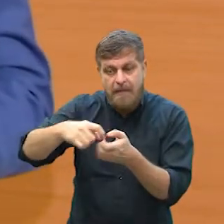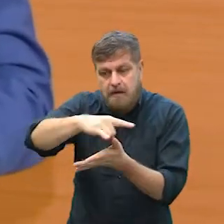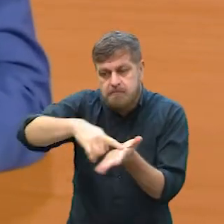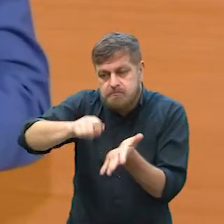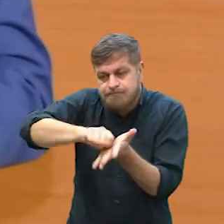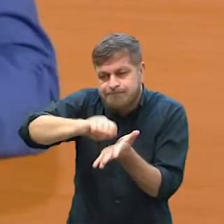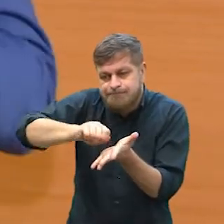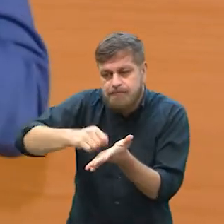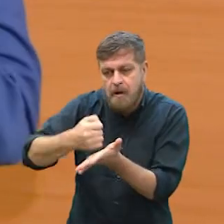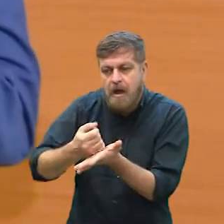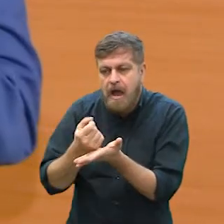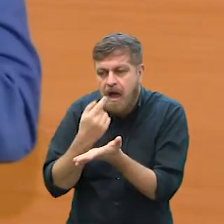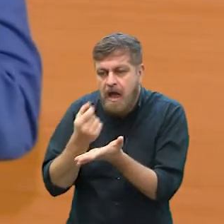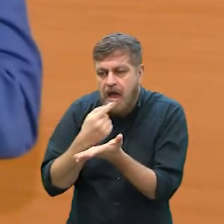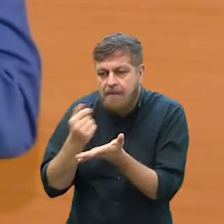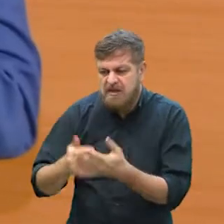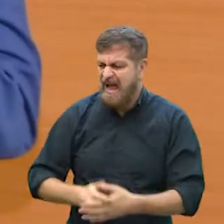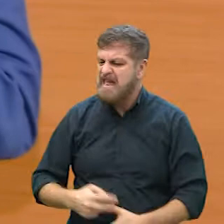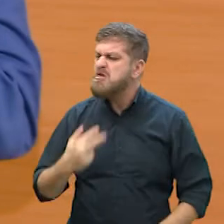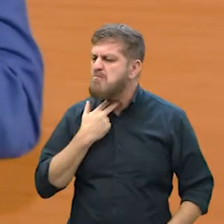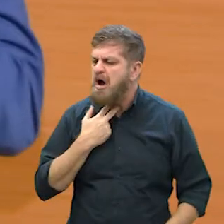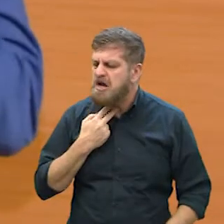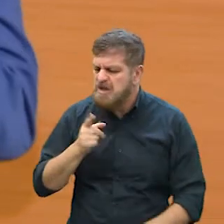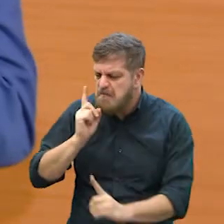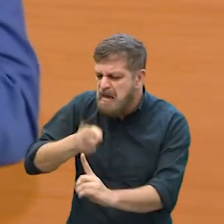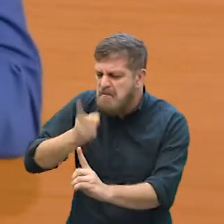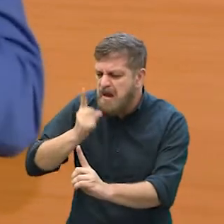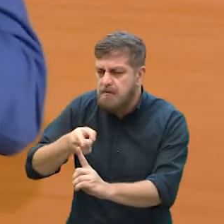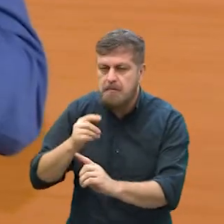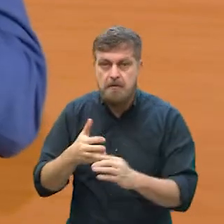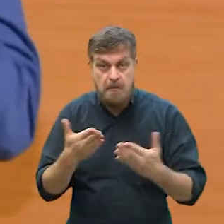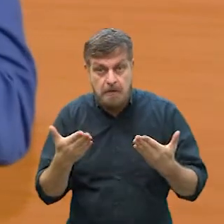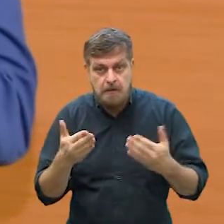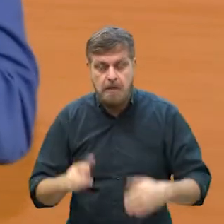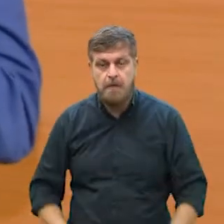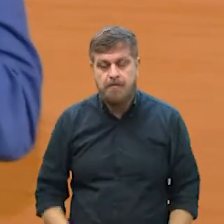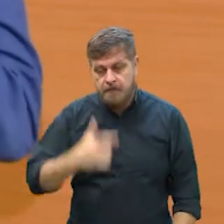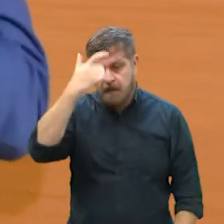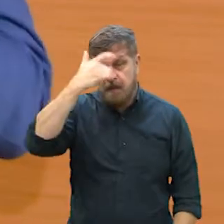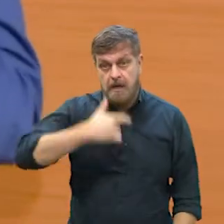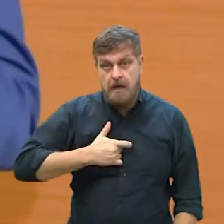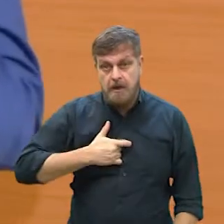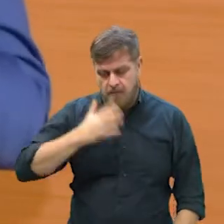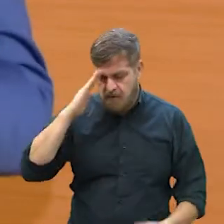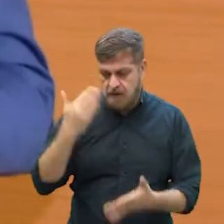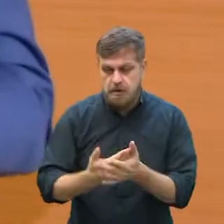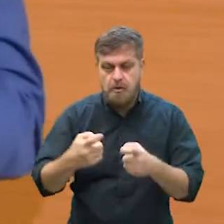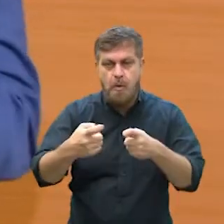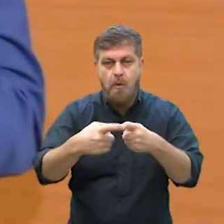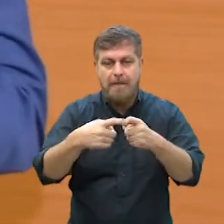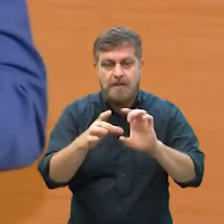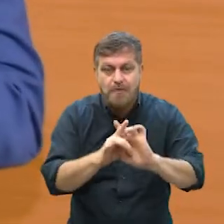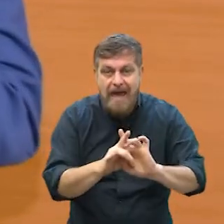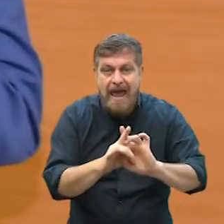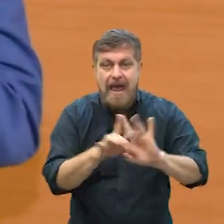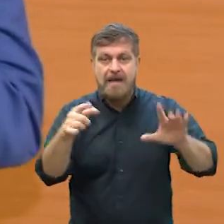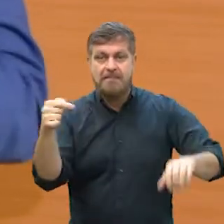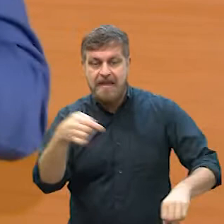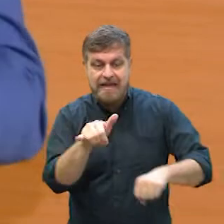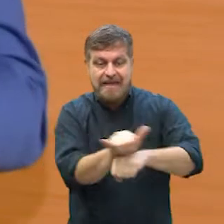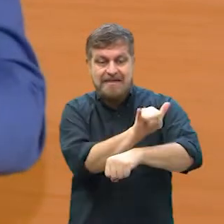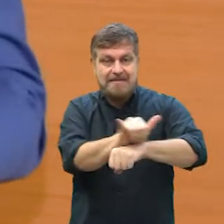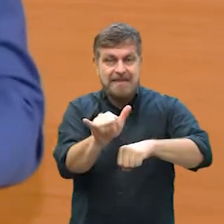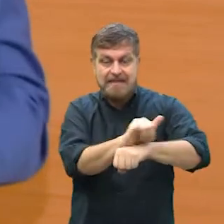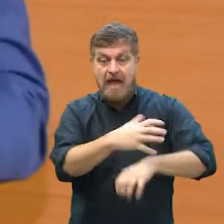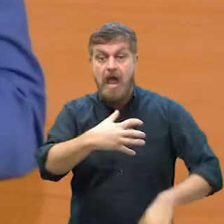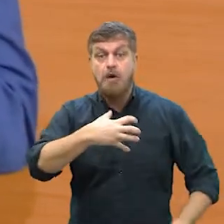ou C. Então, mais uma vez, eu luto para que a população tenha a opção e que o médico seja, tenha a